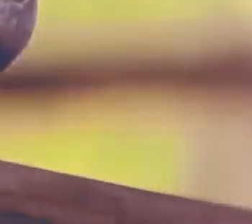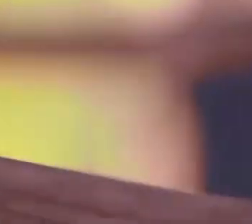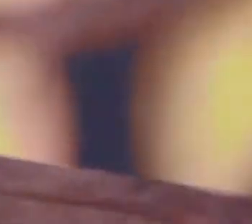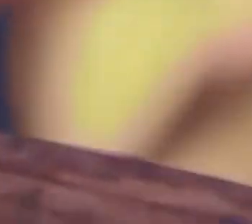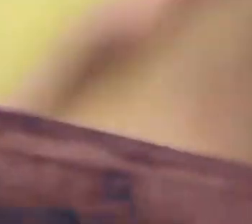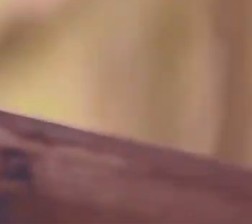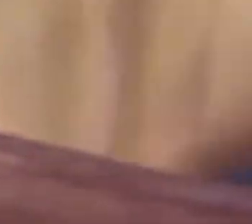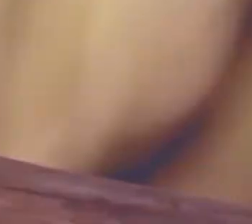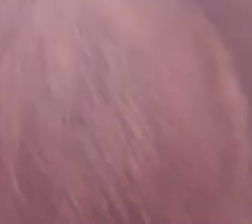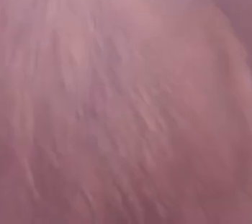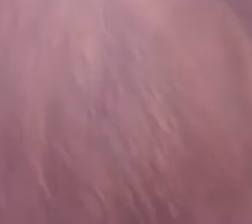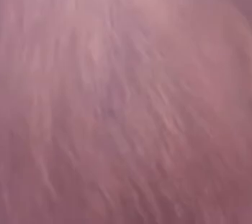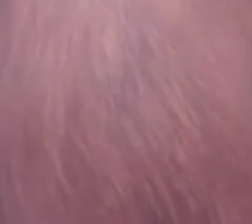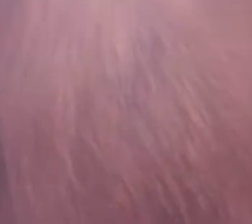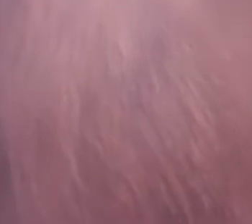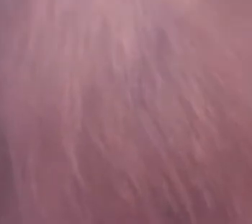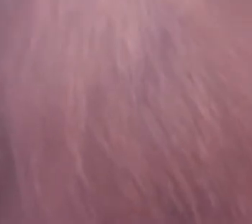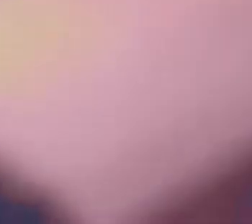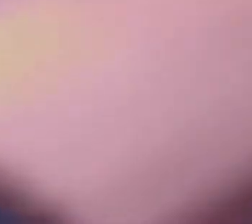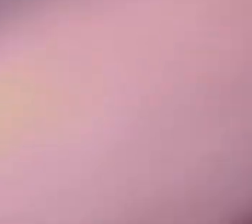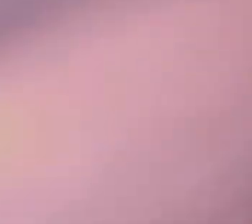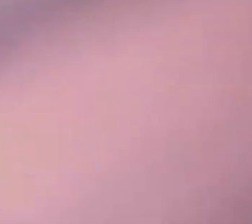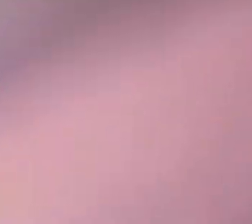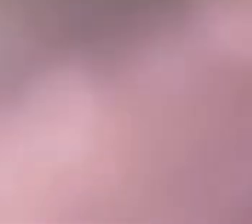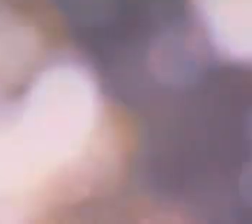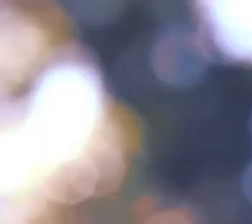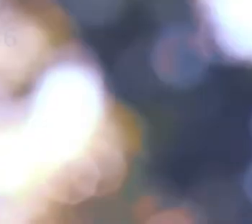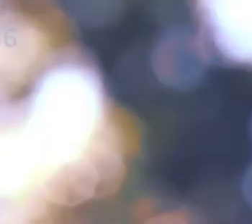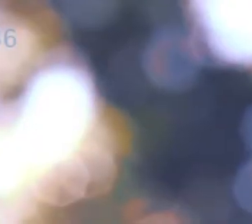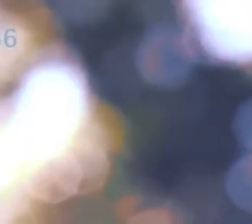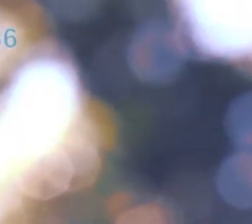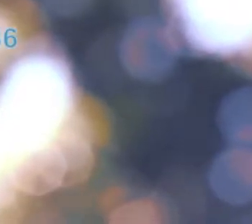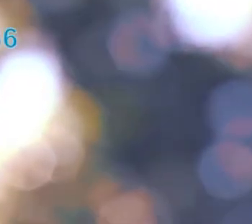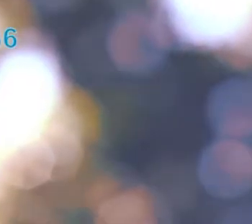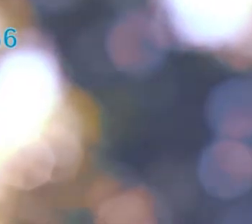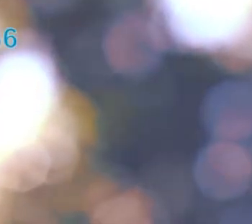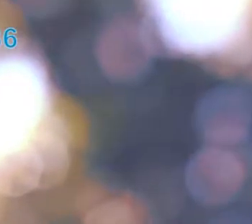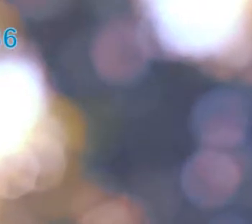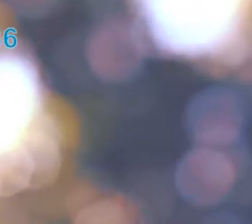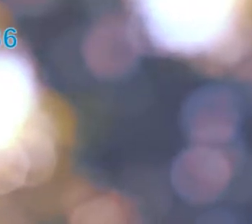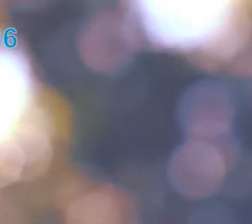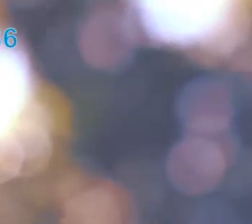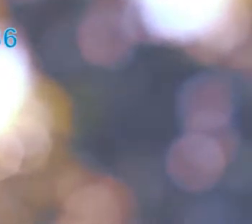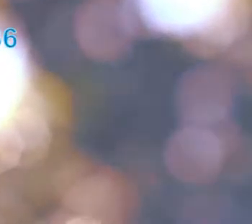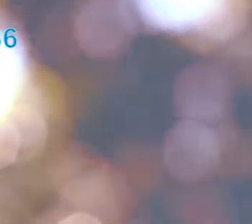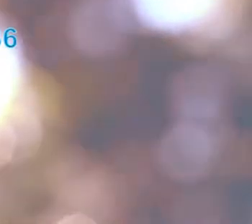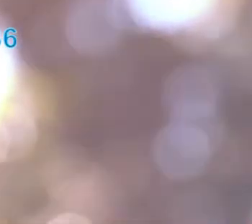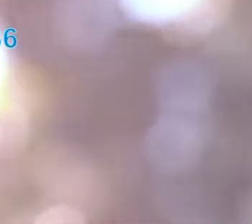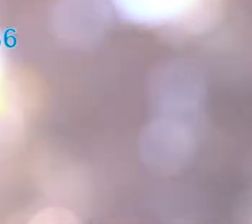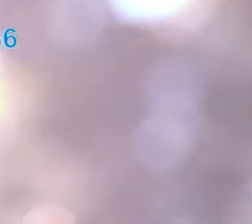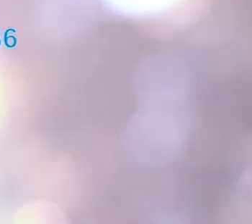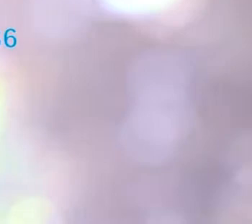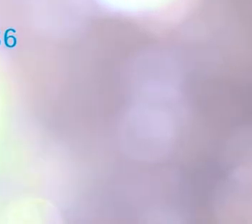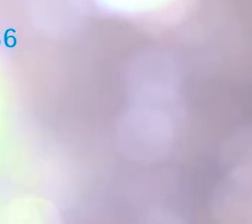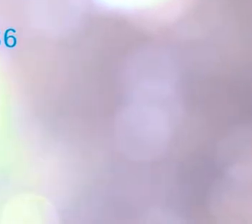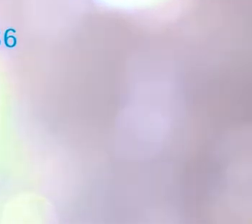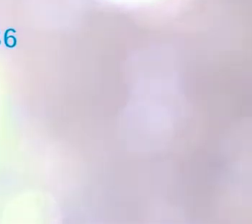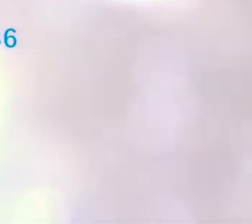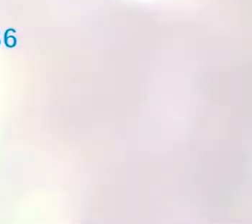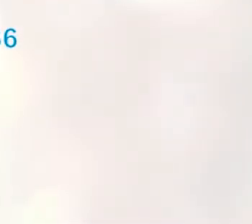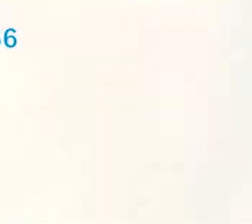nativa, abrigando aves e primatas expulsos de seu ambiente natural. Respeite a natureza dos animais.